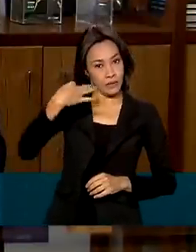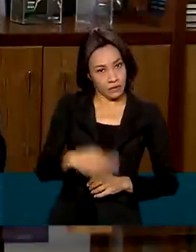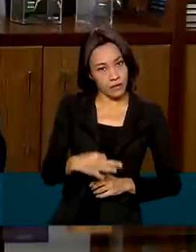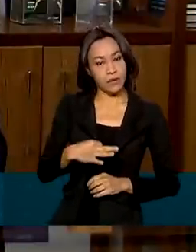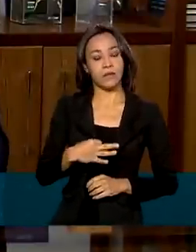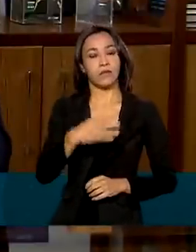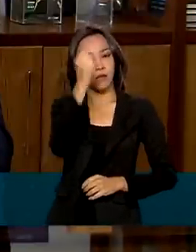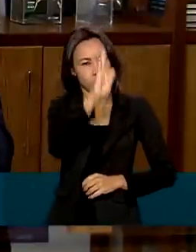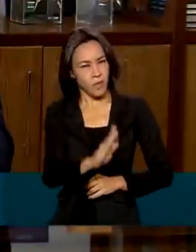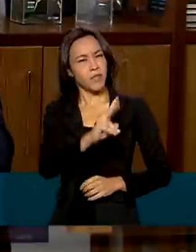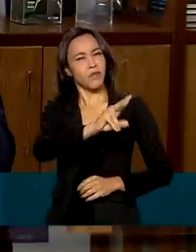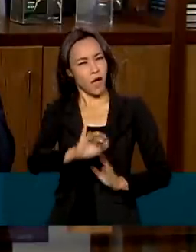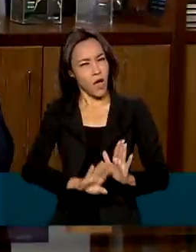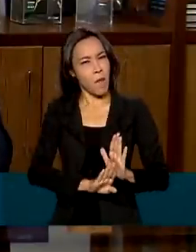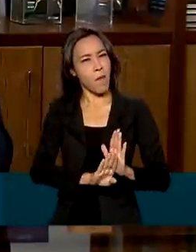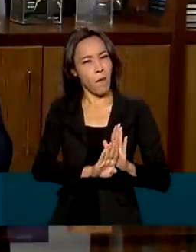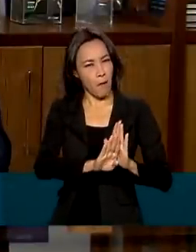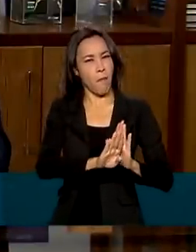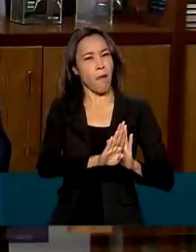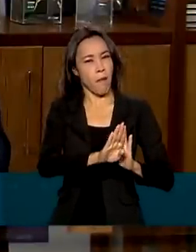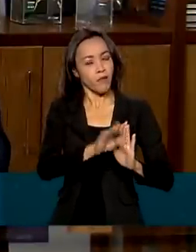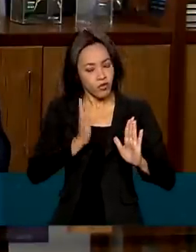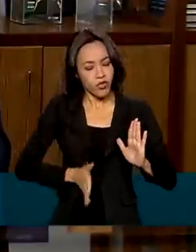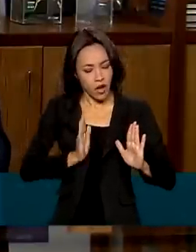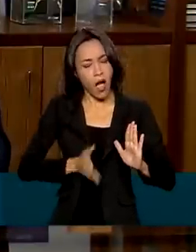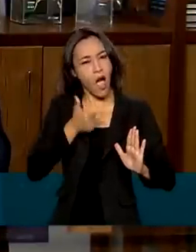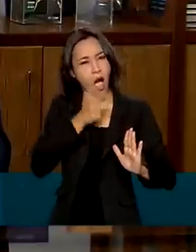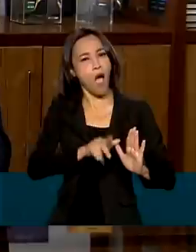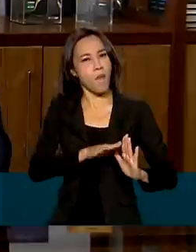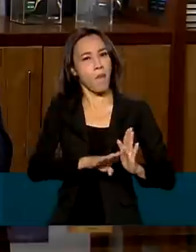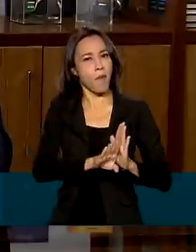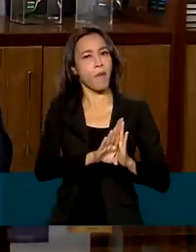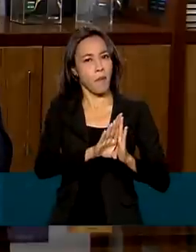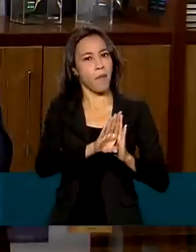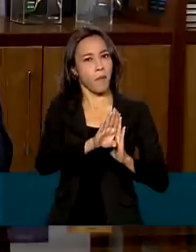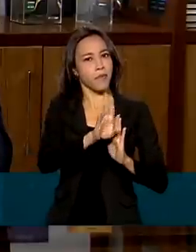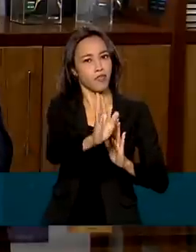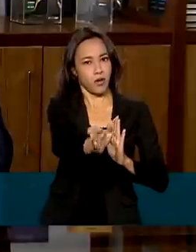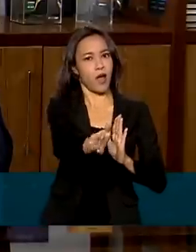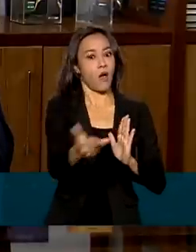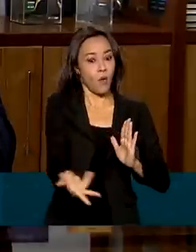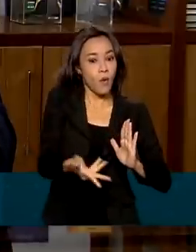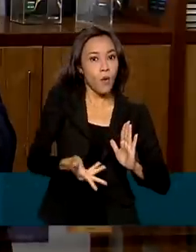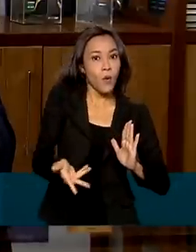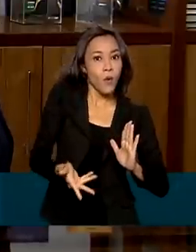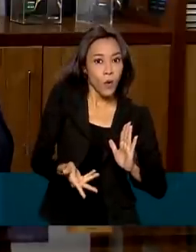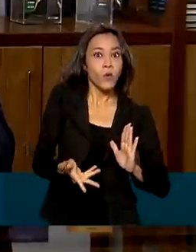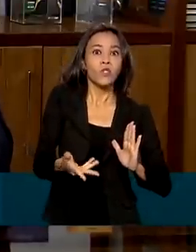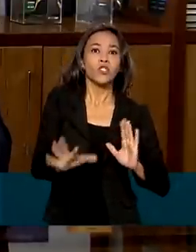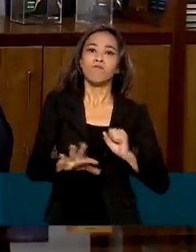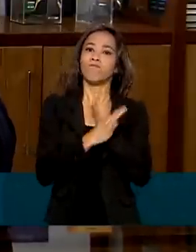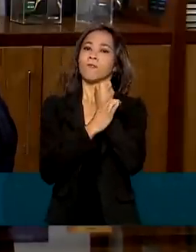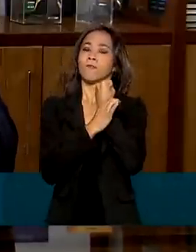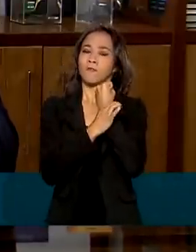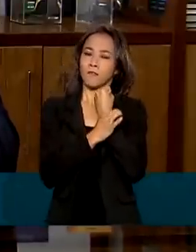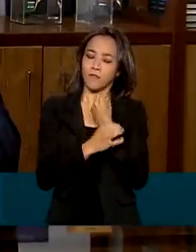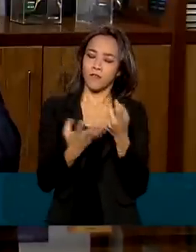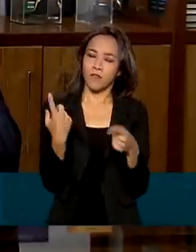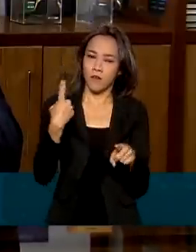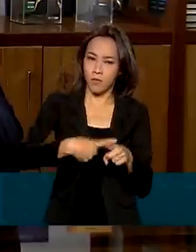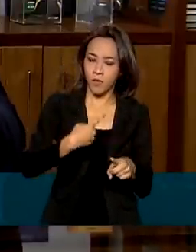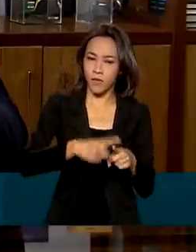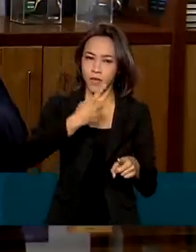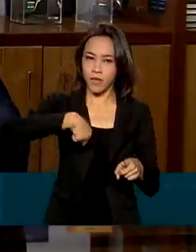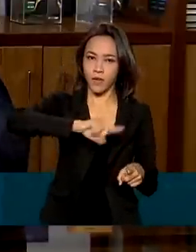vai crescer mais. Nós já estamos crescendo bastante, crescendo hoje de forma sustentada, porque nós